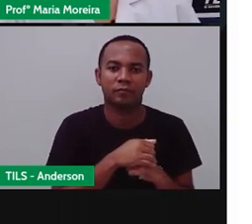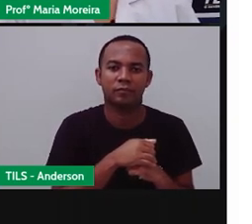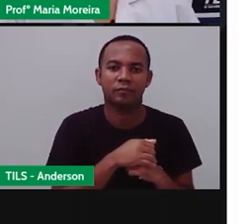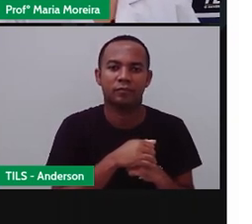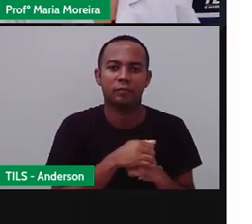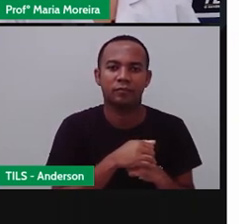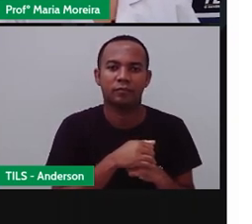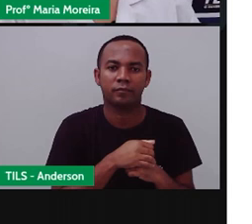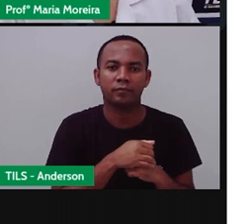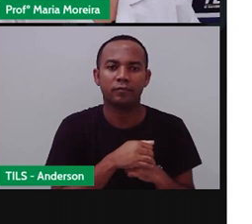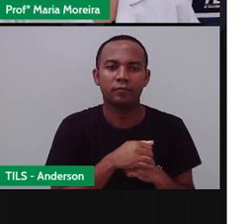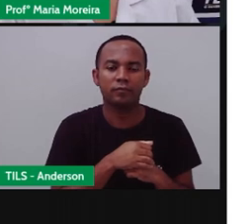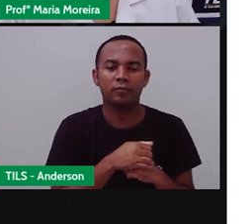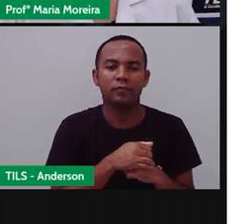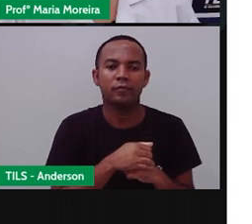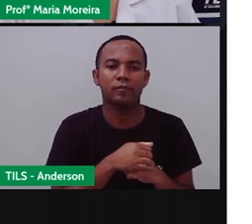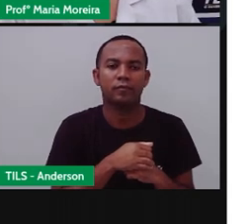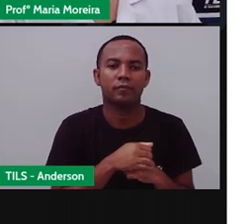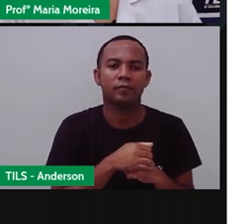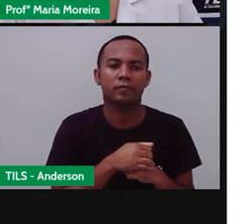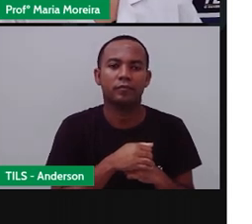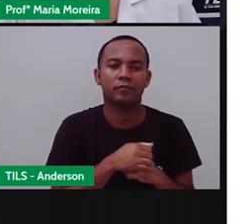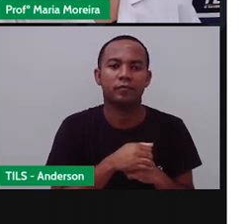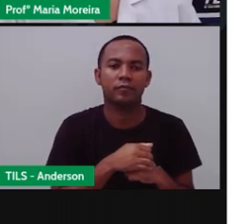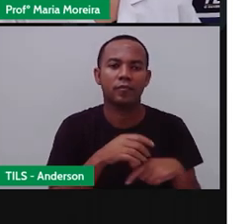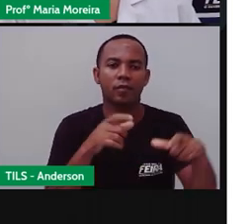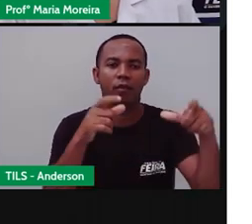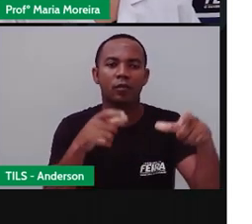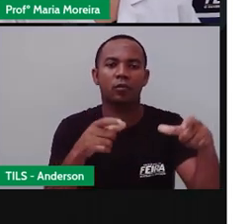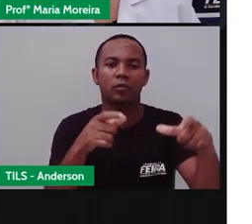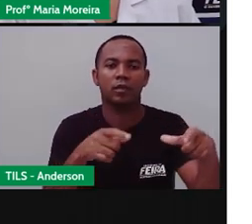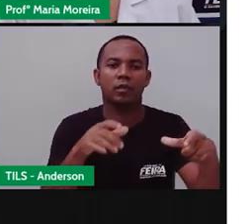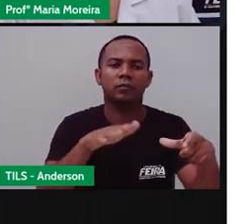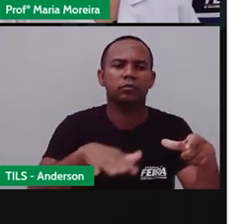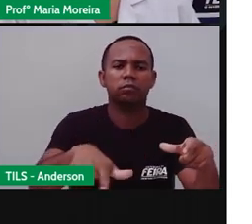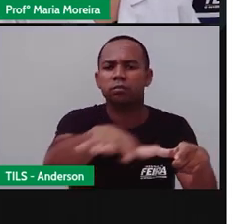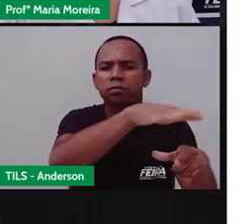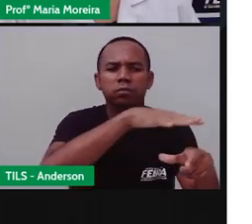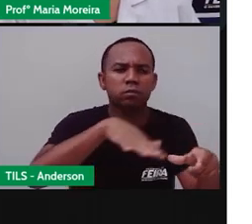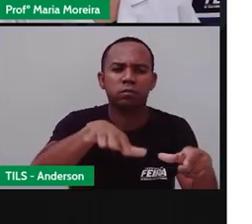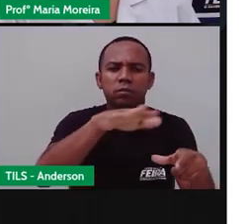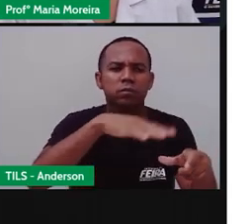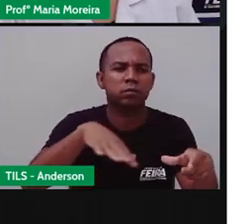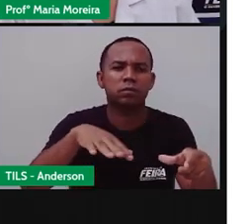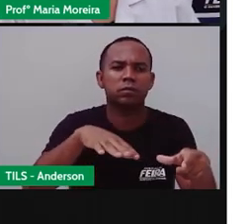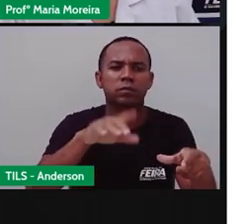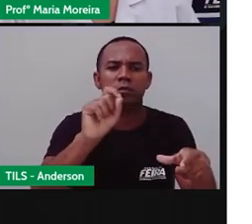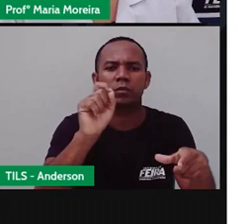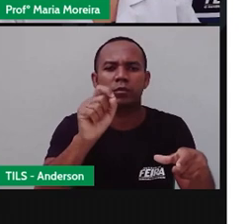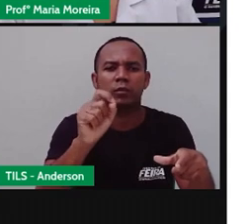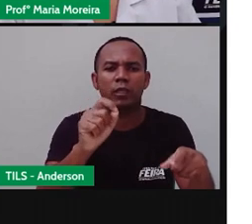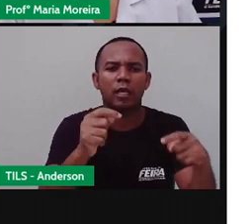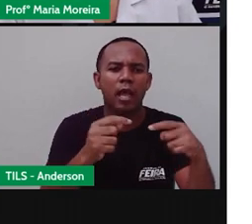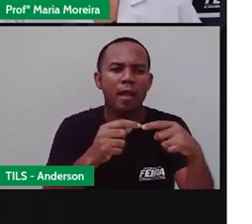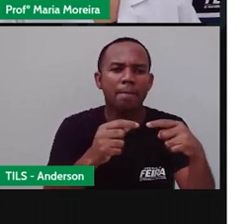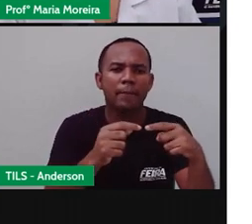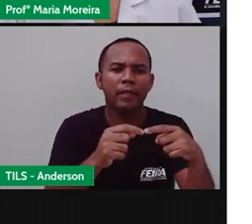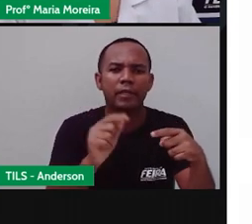Bom, paisagem para a geografia, né? Significa duas coisas. Tudo aquilo que os sentidos humanos,